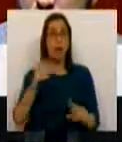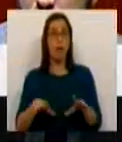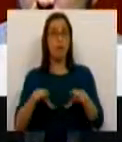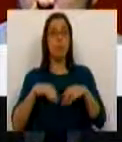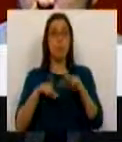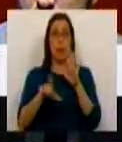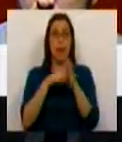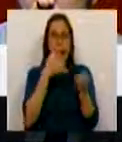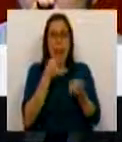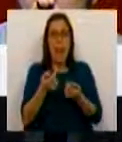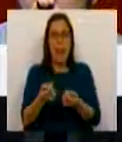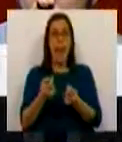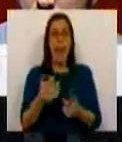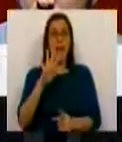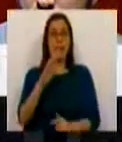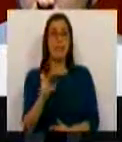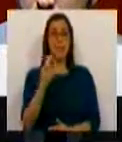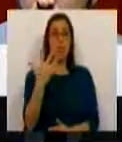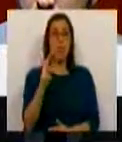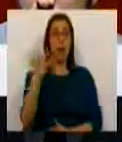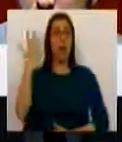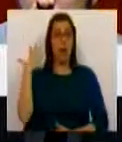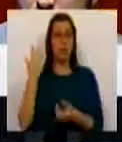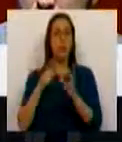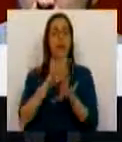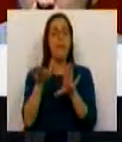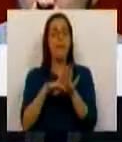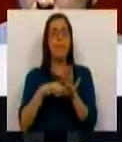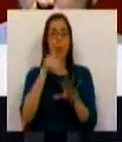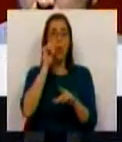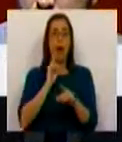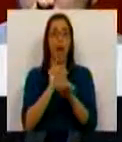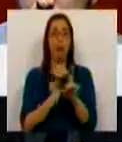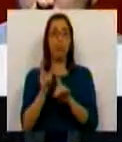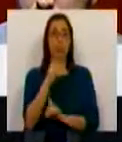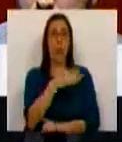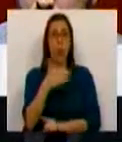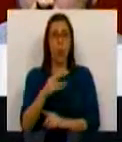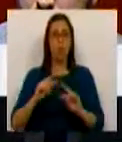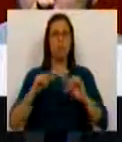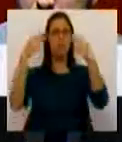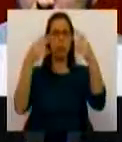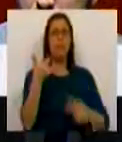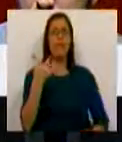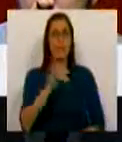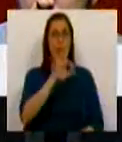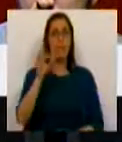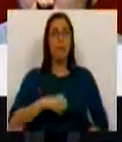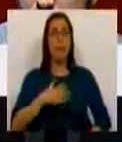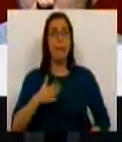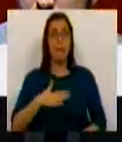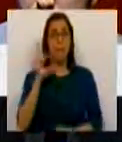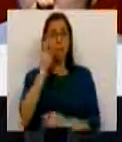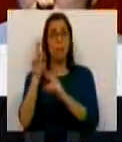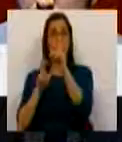adotou uma lei semelhante há 5 anos atrás e a participação de género subiu de 11% para 24% nas empresas